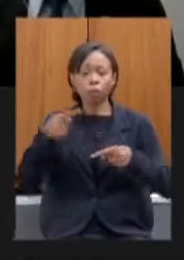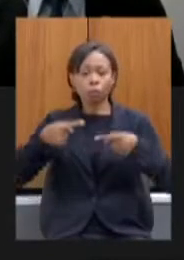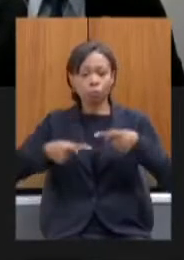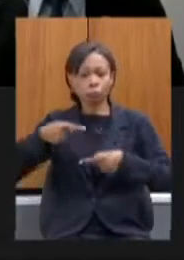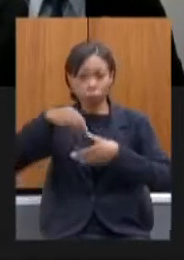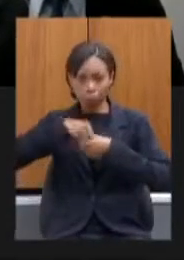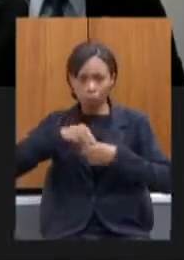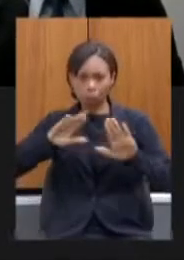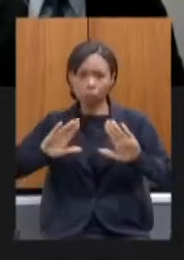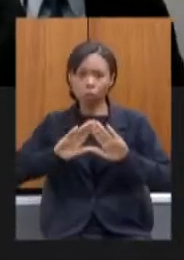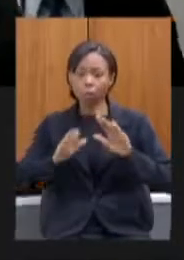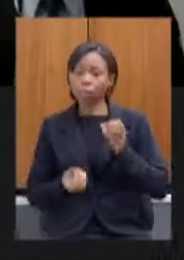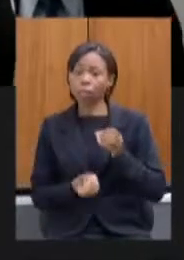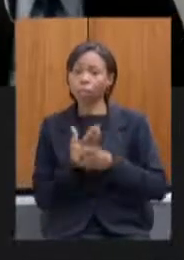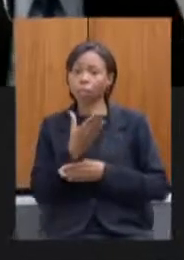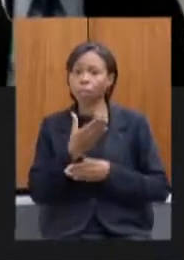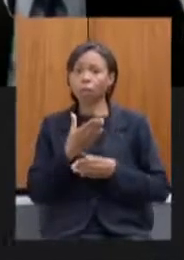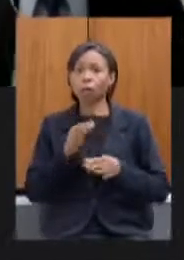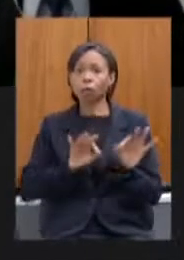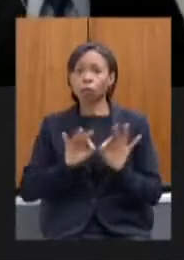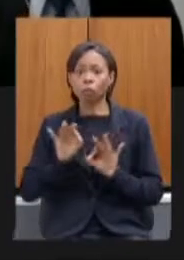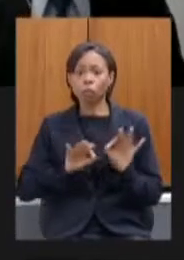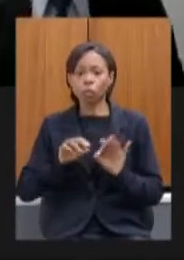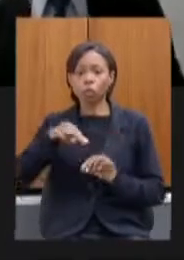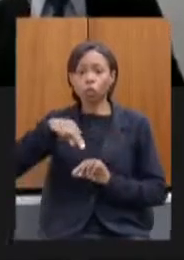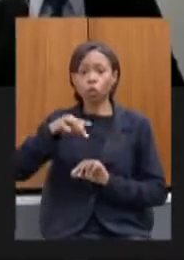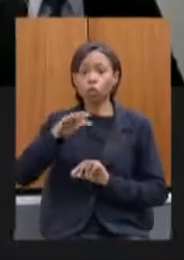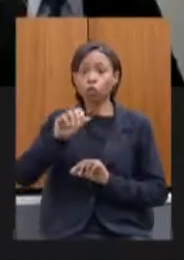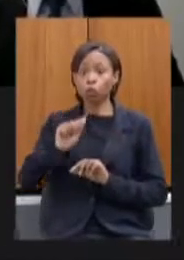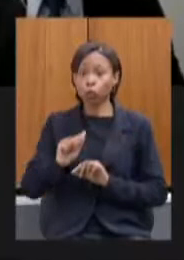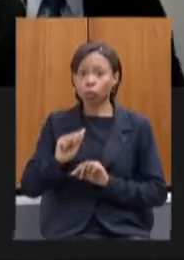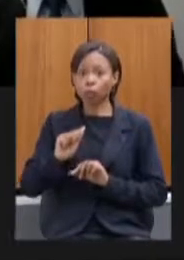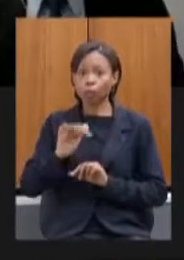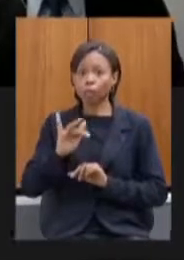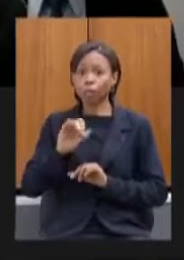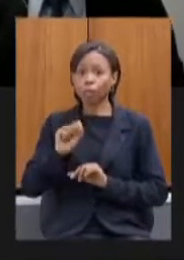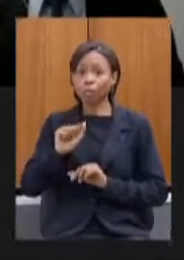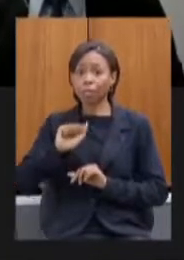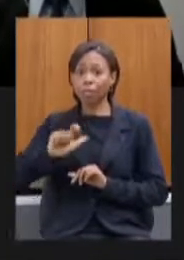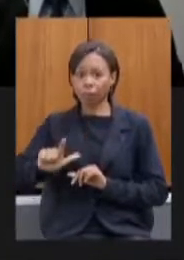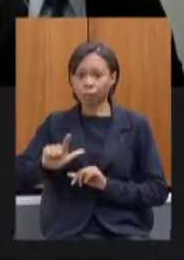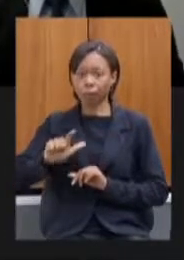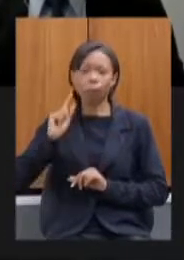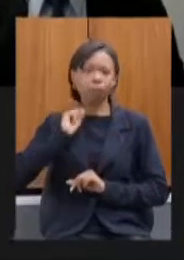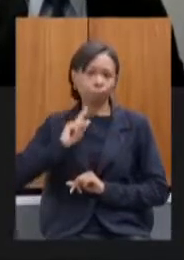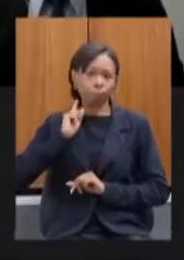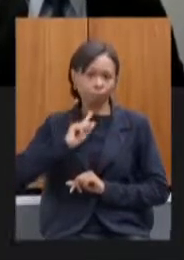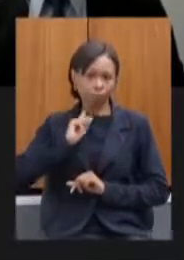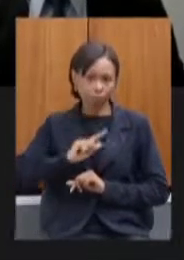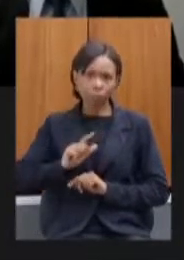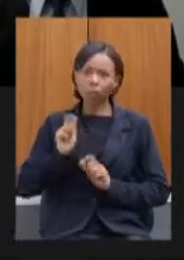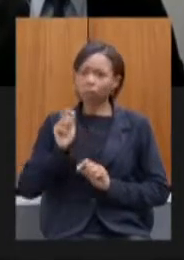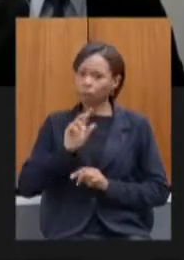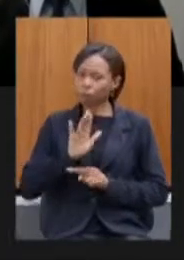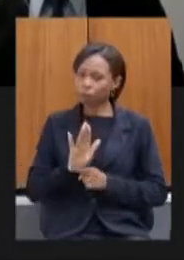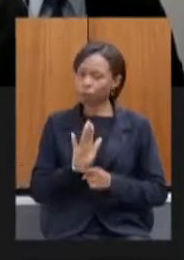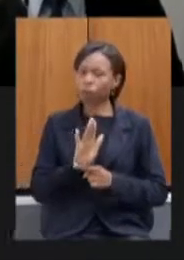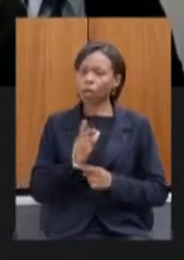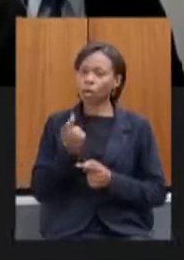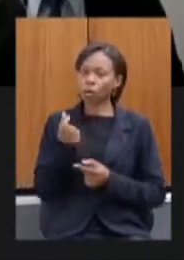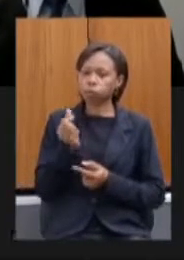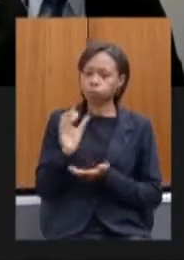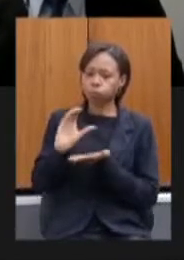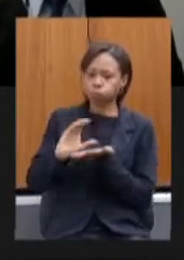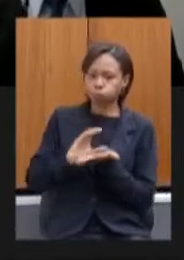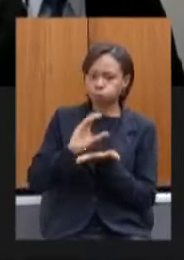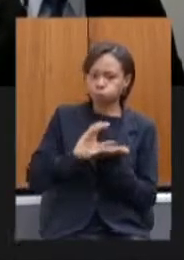a implantação do programa Nota Fiscal Mineira a gente entende que isso é um programa que pode ajudar na melhoria da arrecadação em